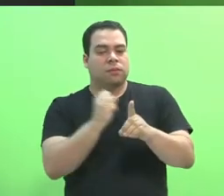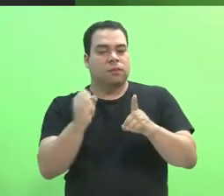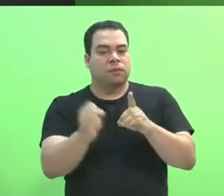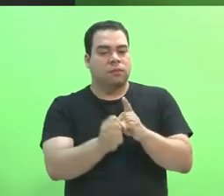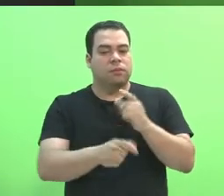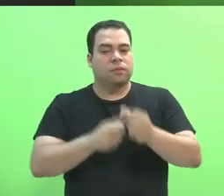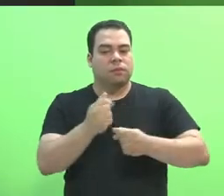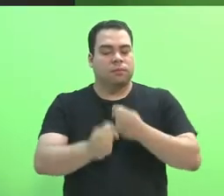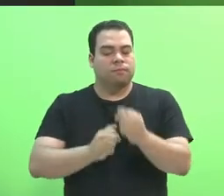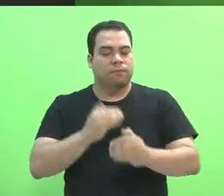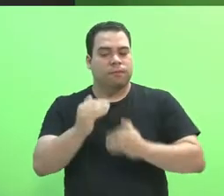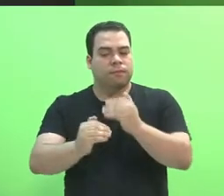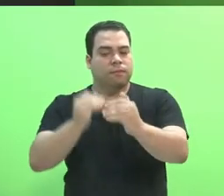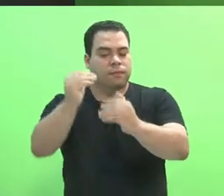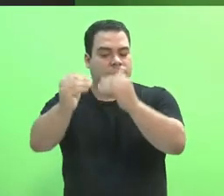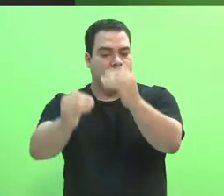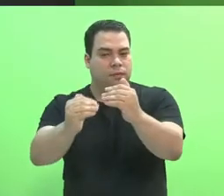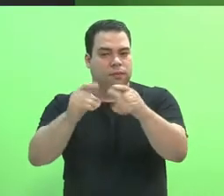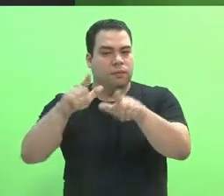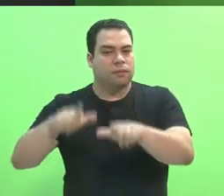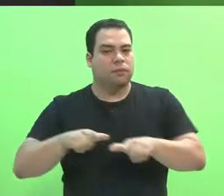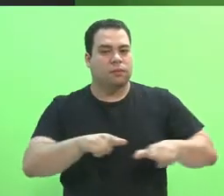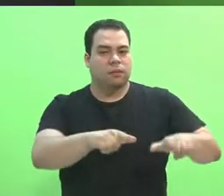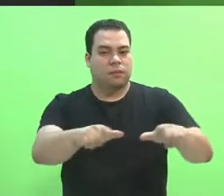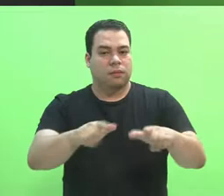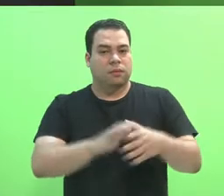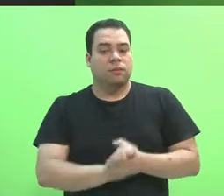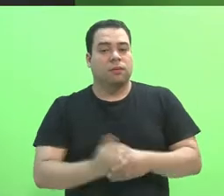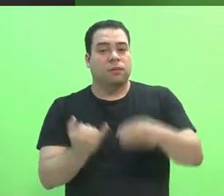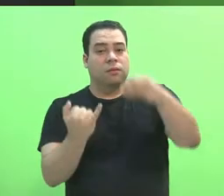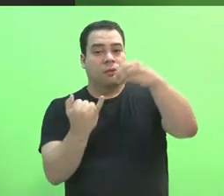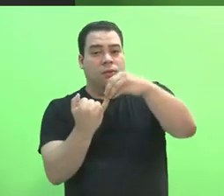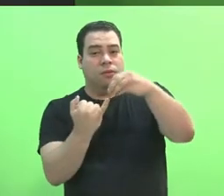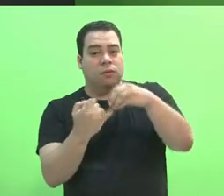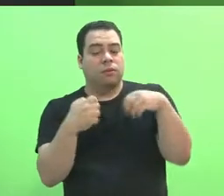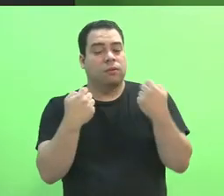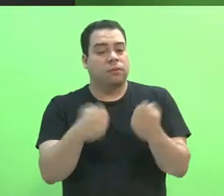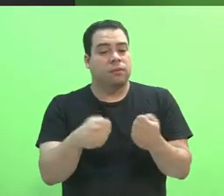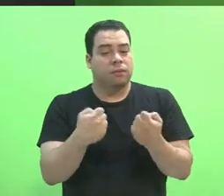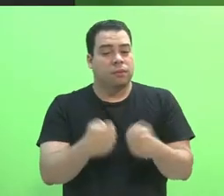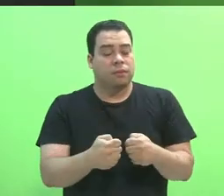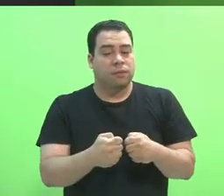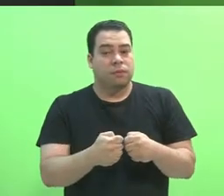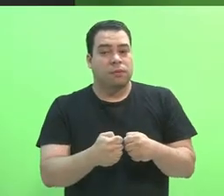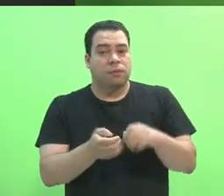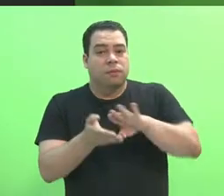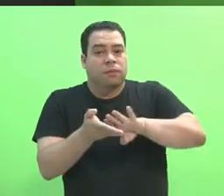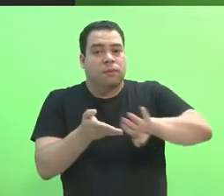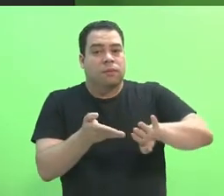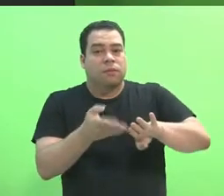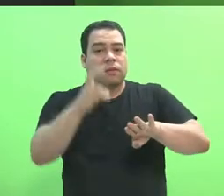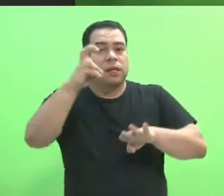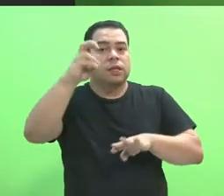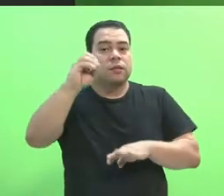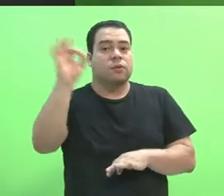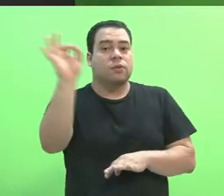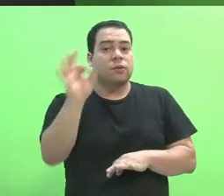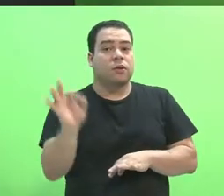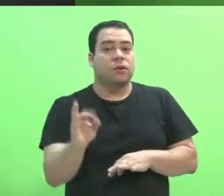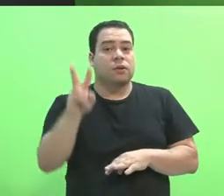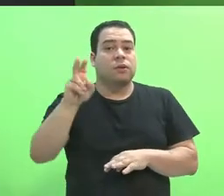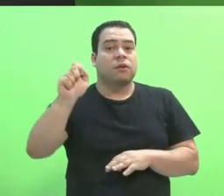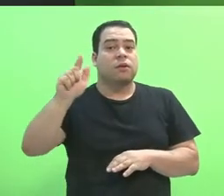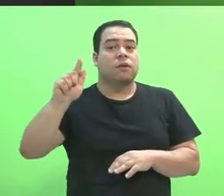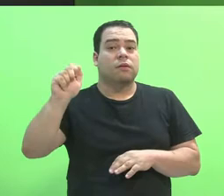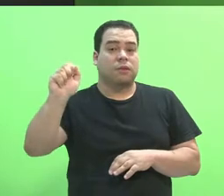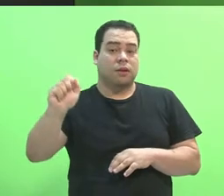e nacional. Os institutos federais devem garantir o mínimo de 50% das suas vagas para cursos